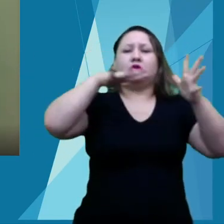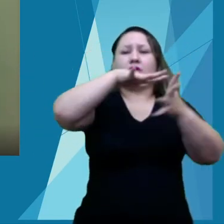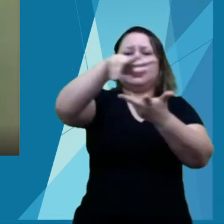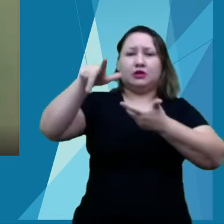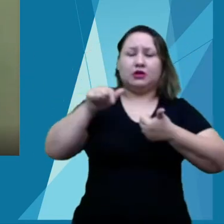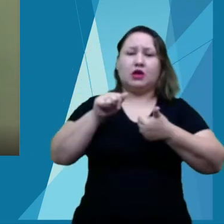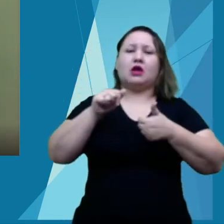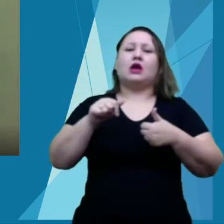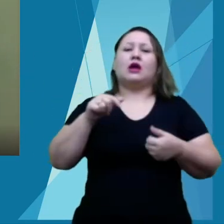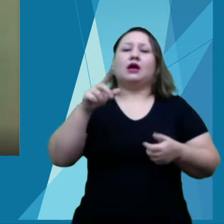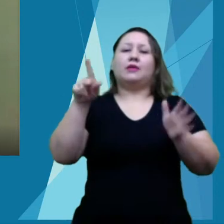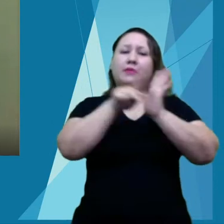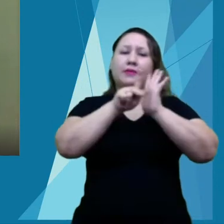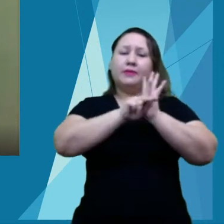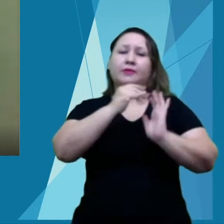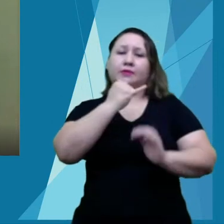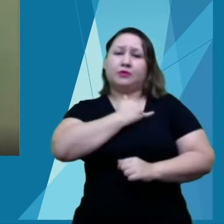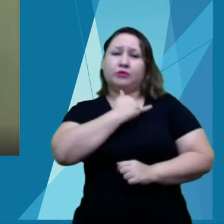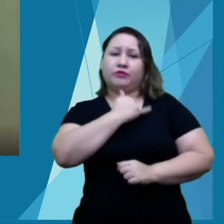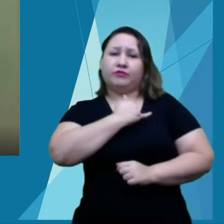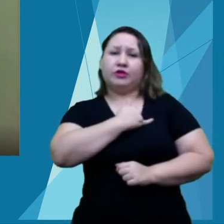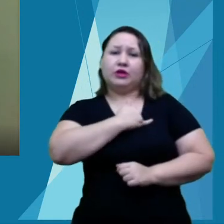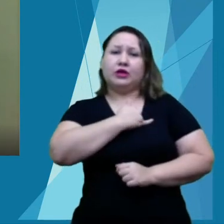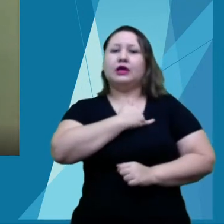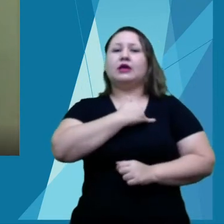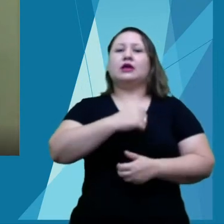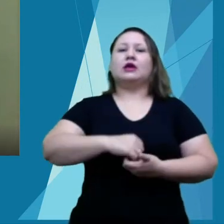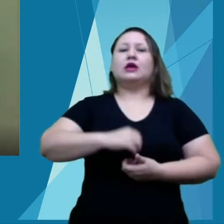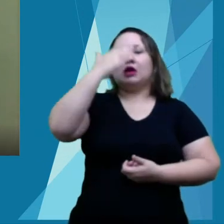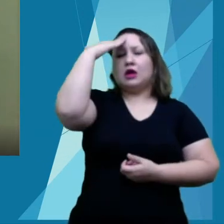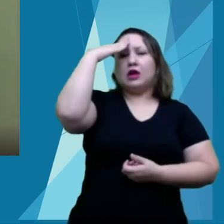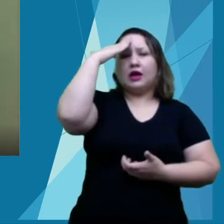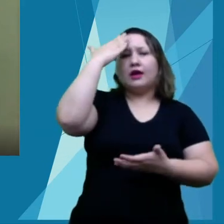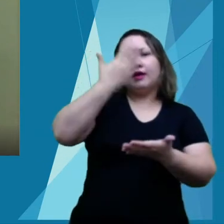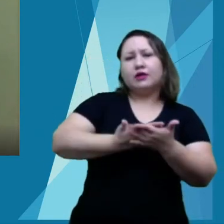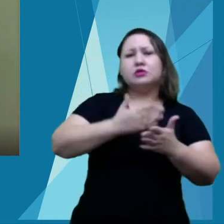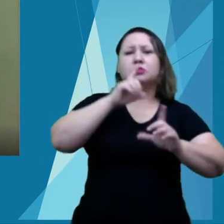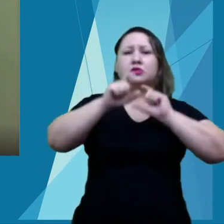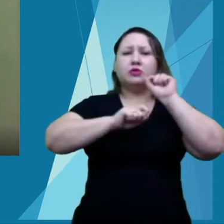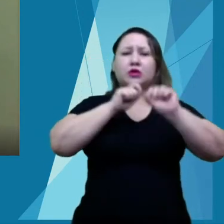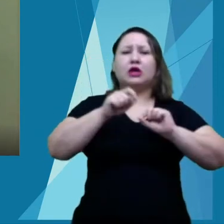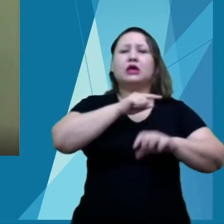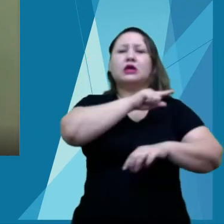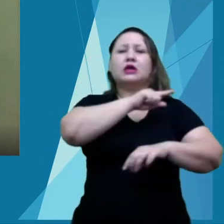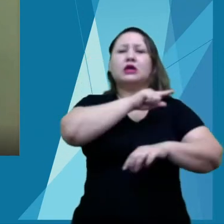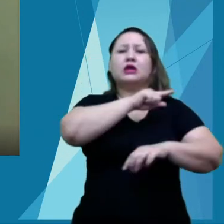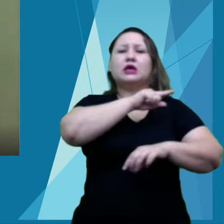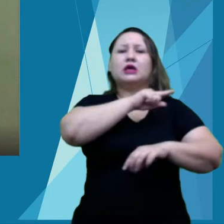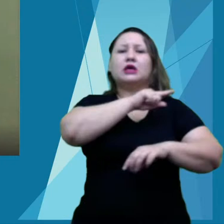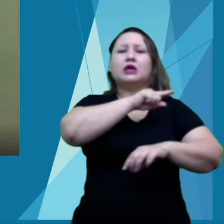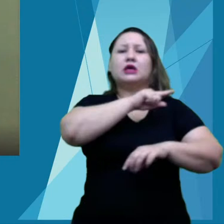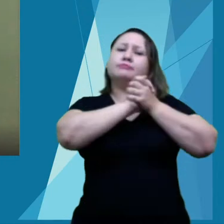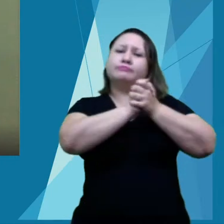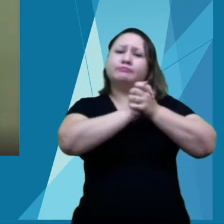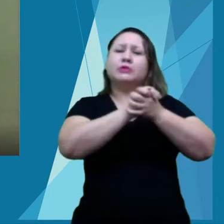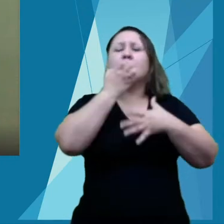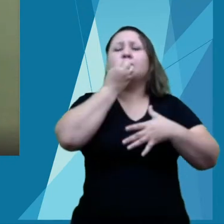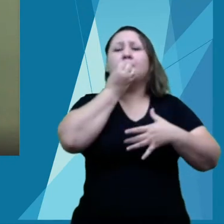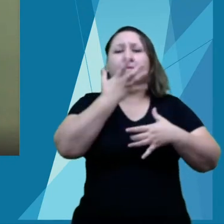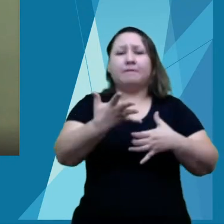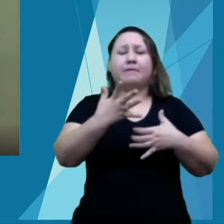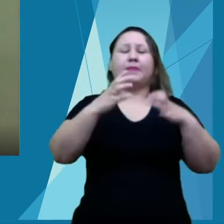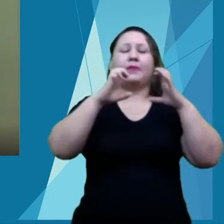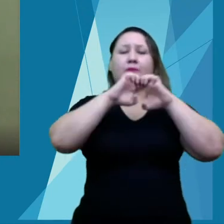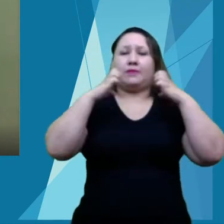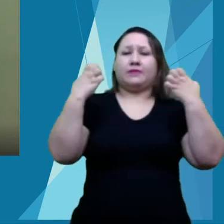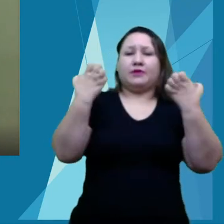federal. Eu tenho certeza que será um evento de 15. Me despeço de vocês, desejando um excelente evento